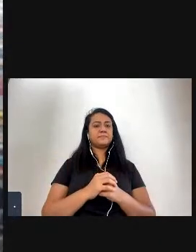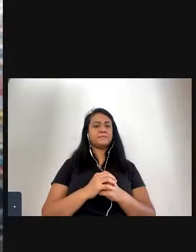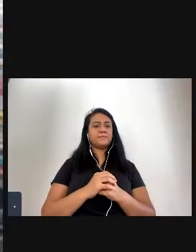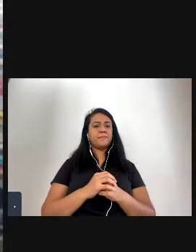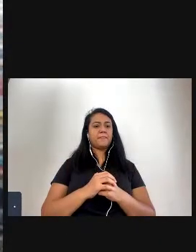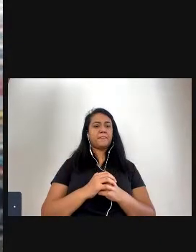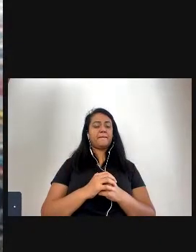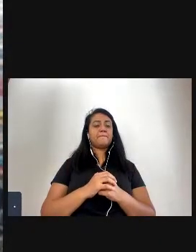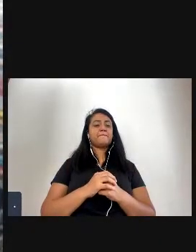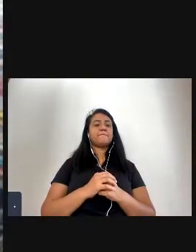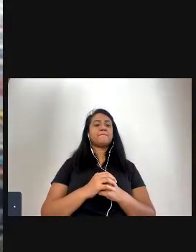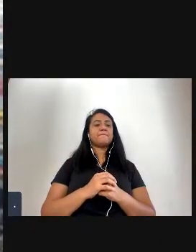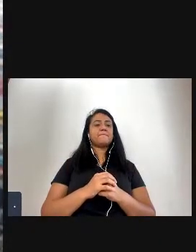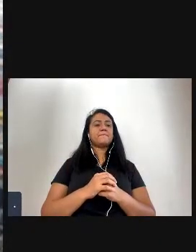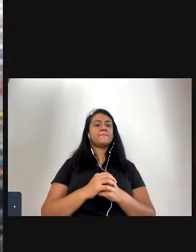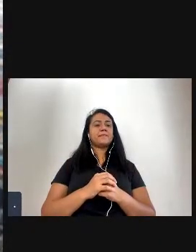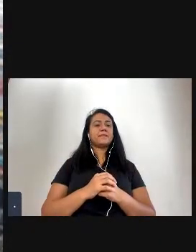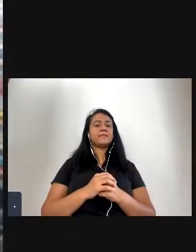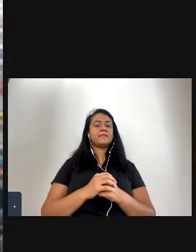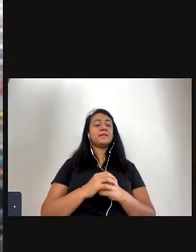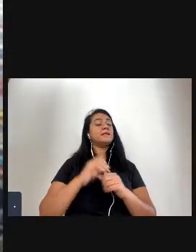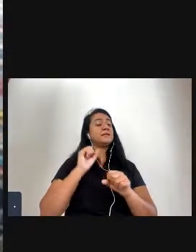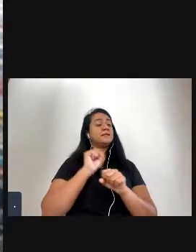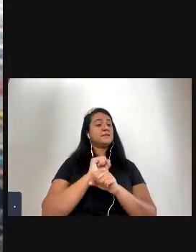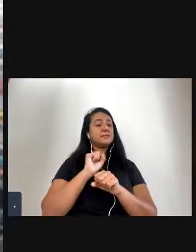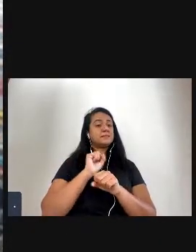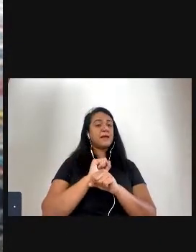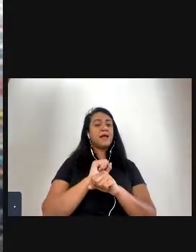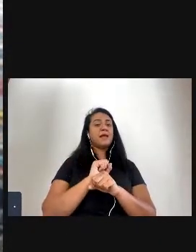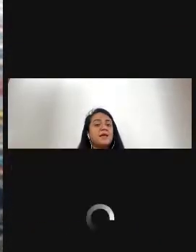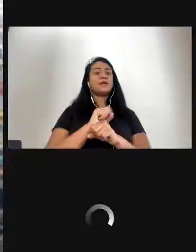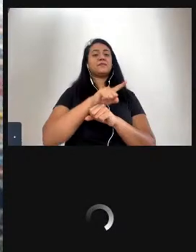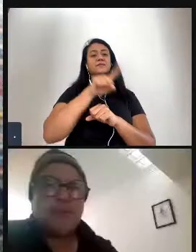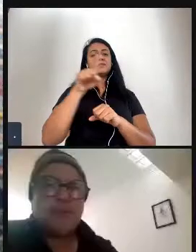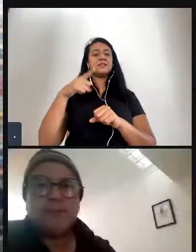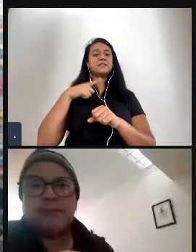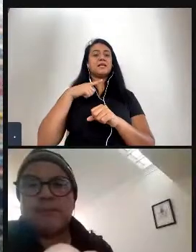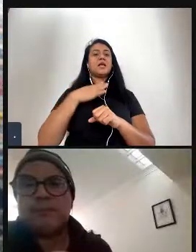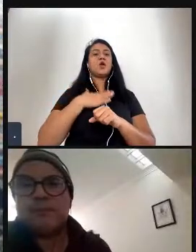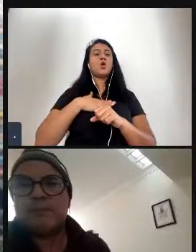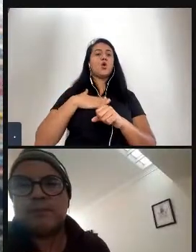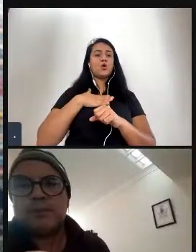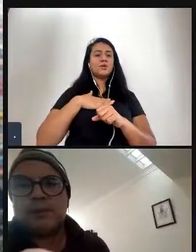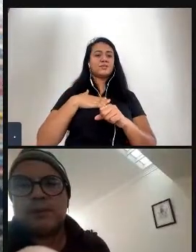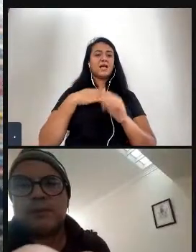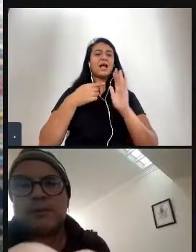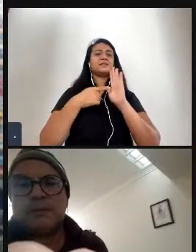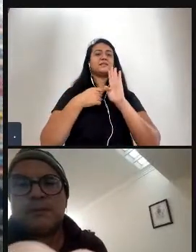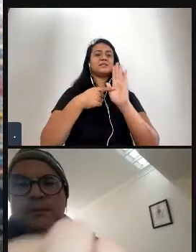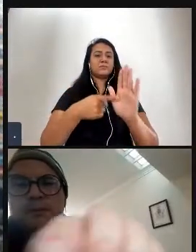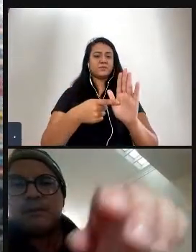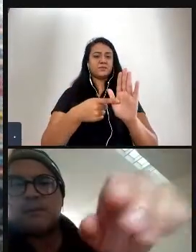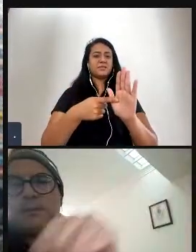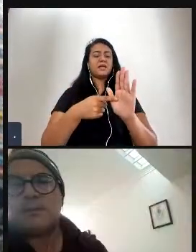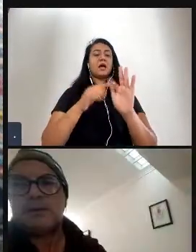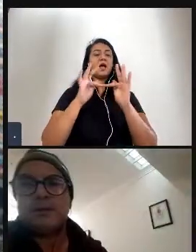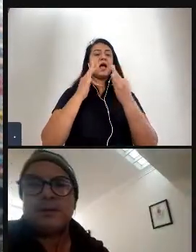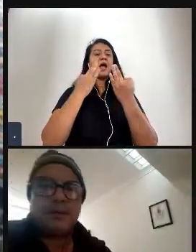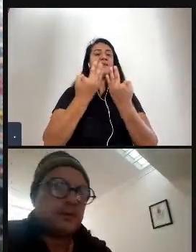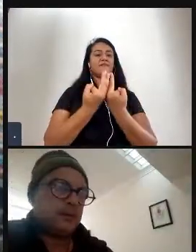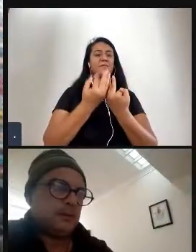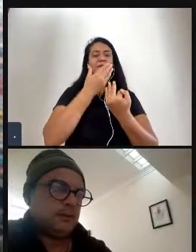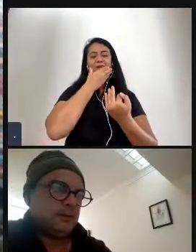espero que vocês tenham gostado da exposição a família do homem